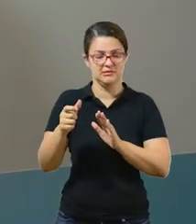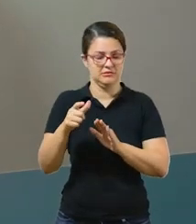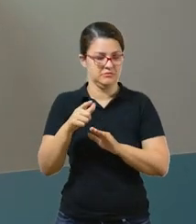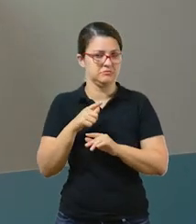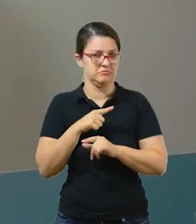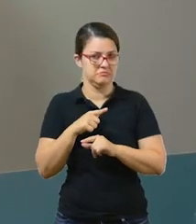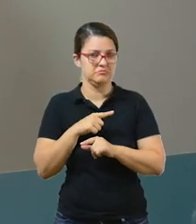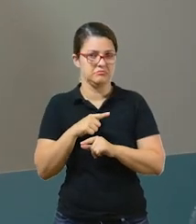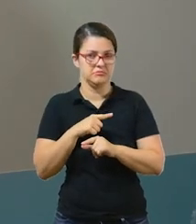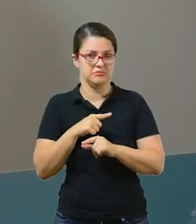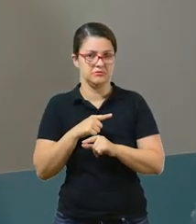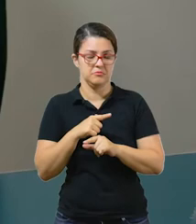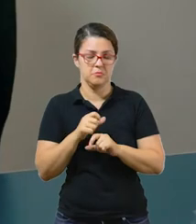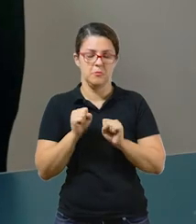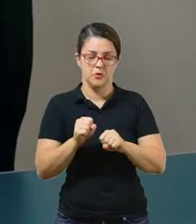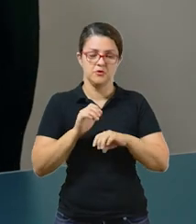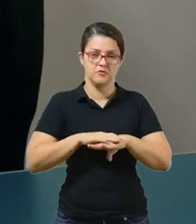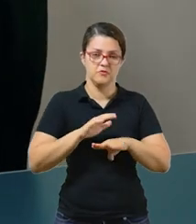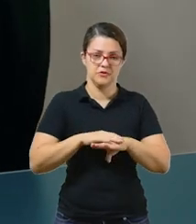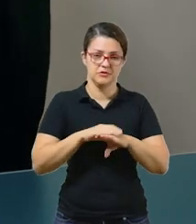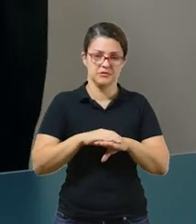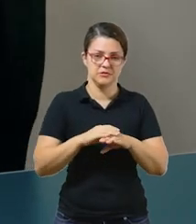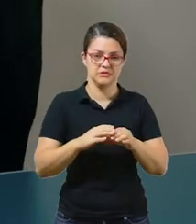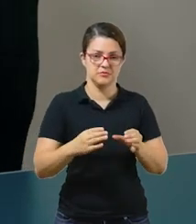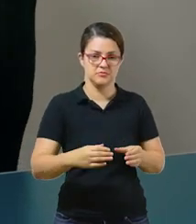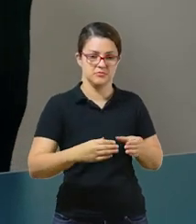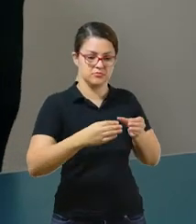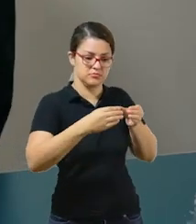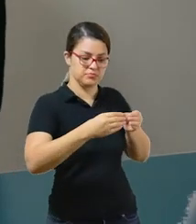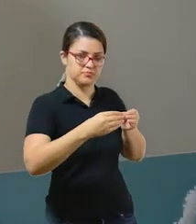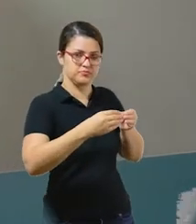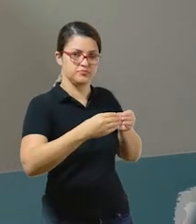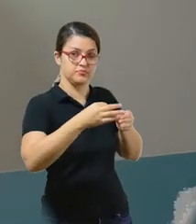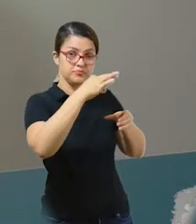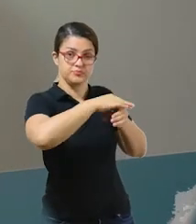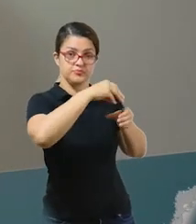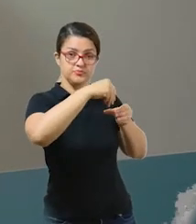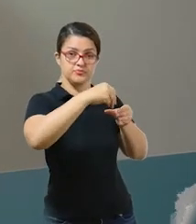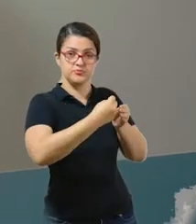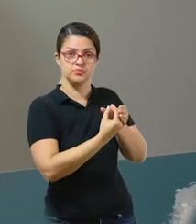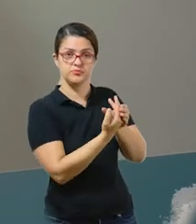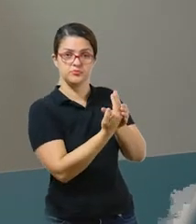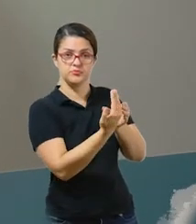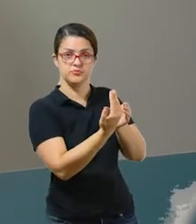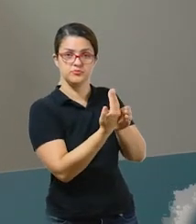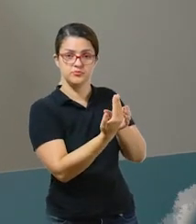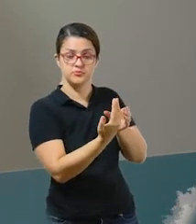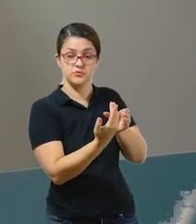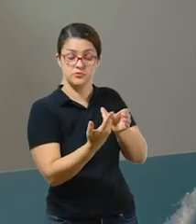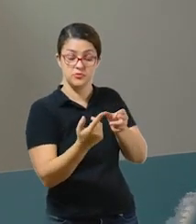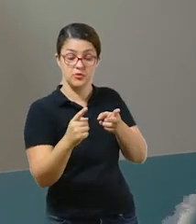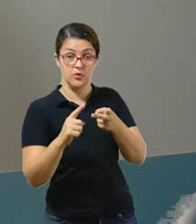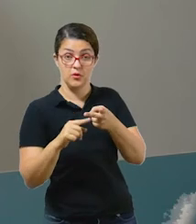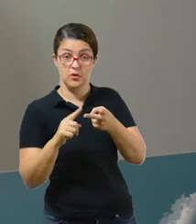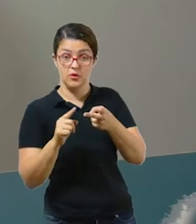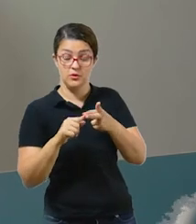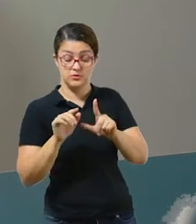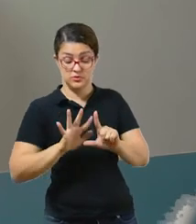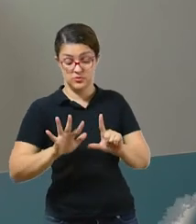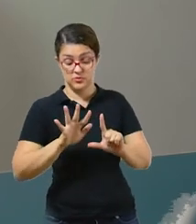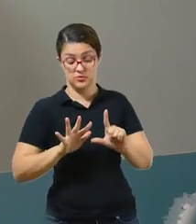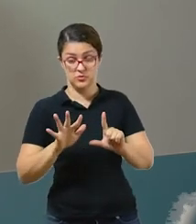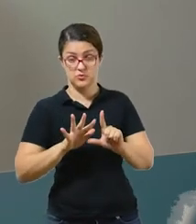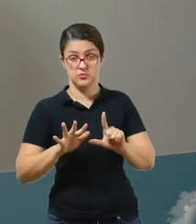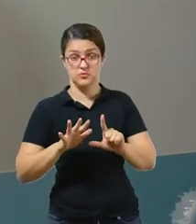pode fazer recorte e usar também para fazer no jardim suspenso. Esse segundo foi feito com garrafa pet. Olha que